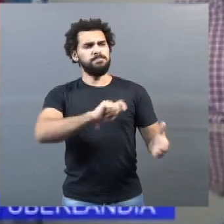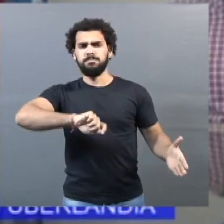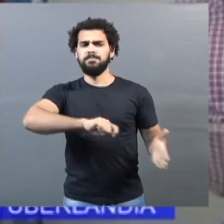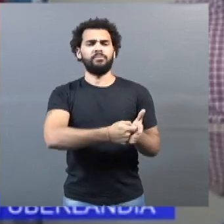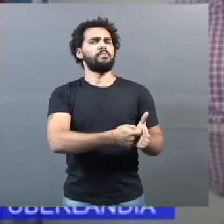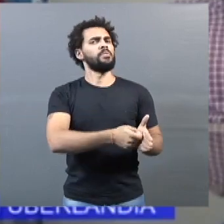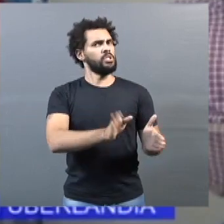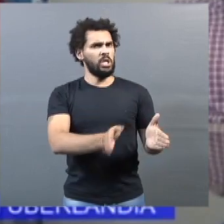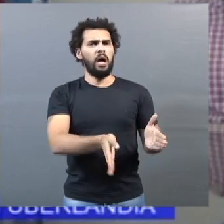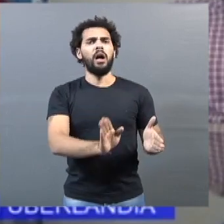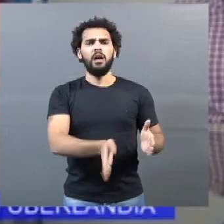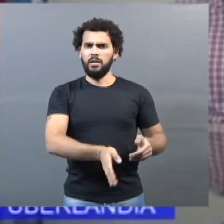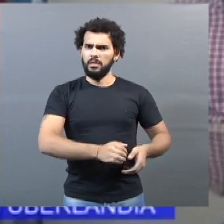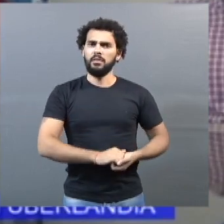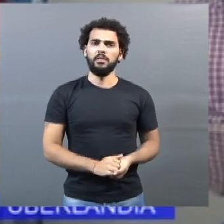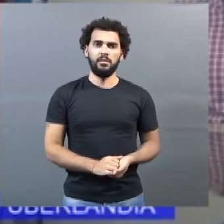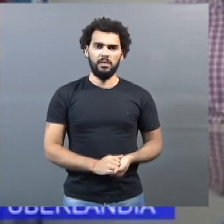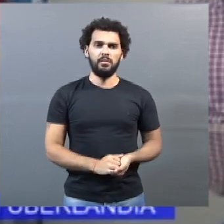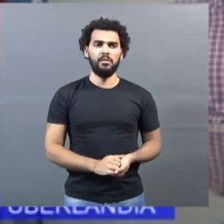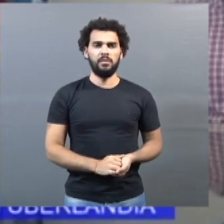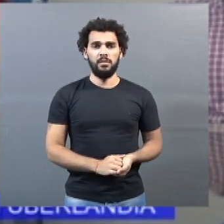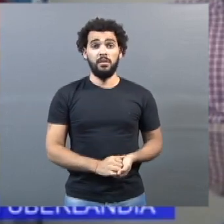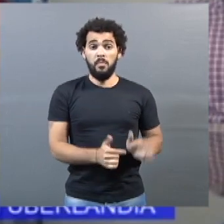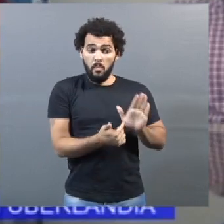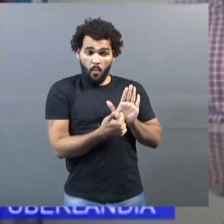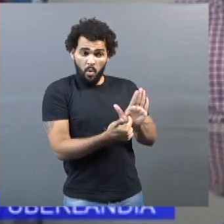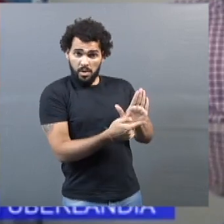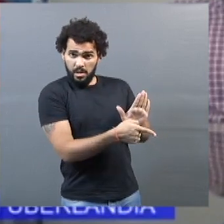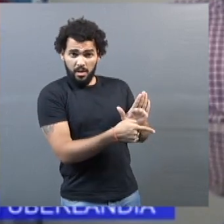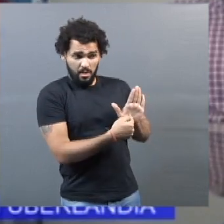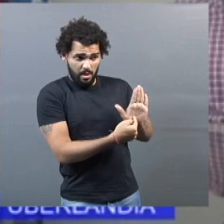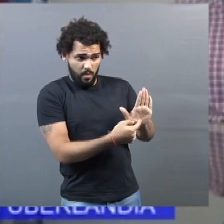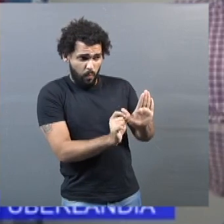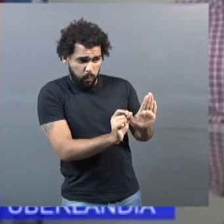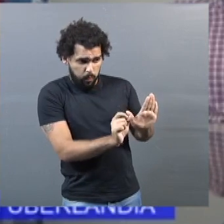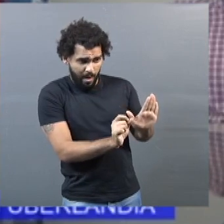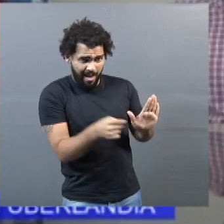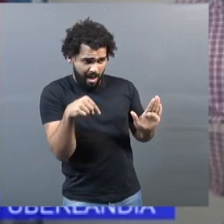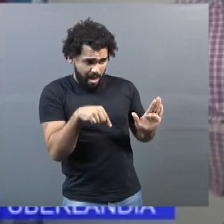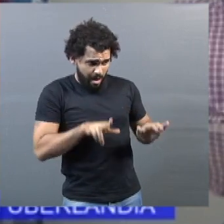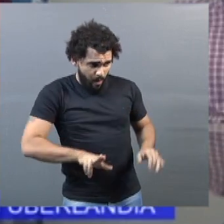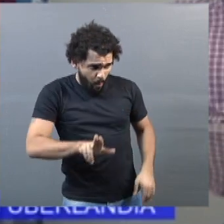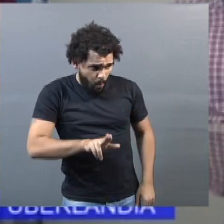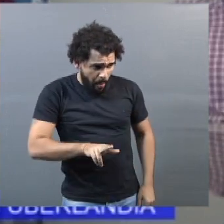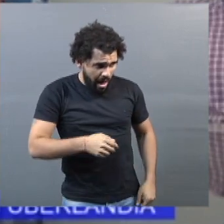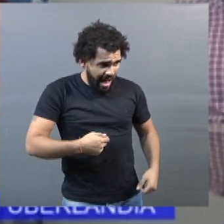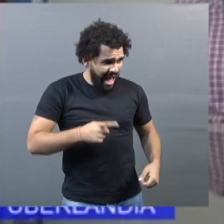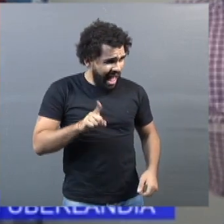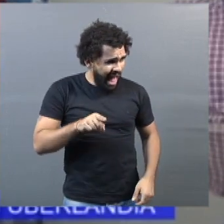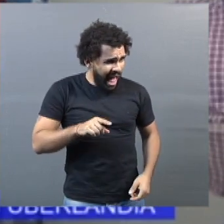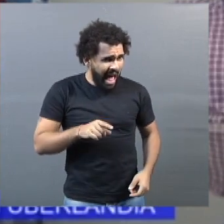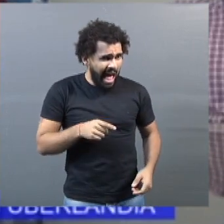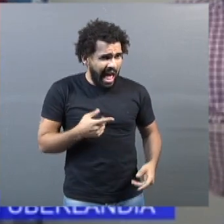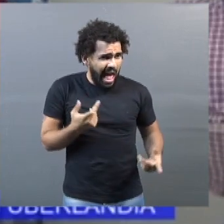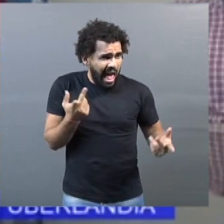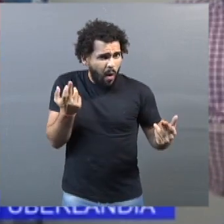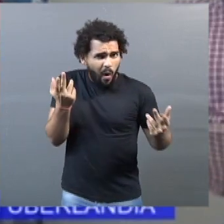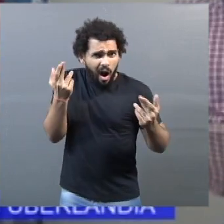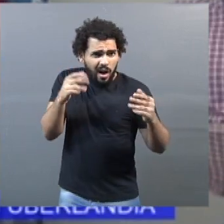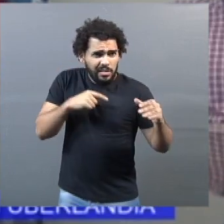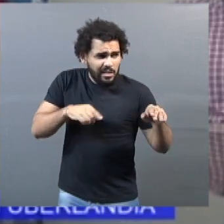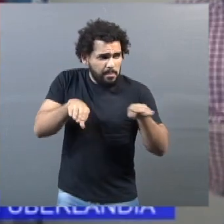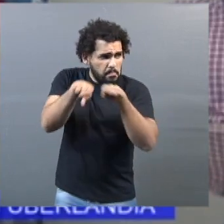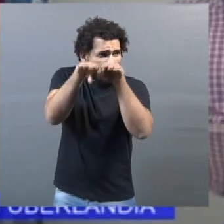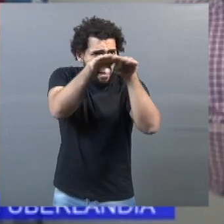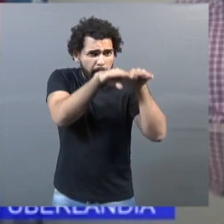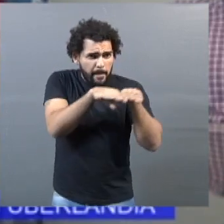mostrando à senhora desembagadora que a situação de Uberlândia não é essa situação que estão examinando